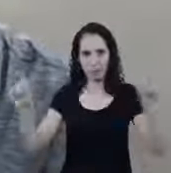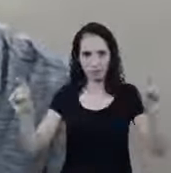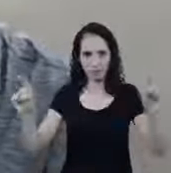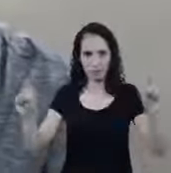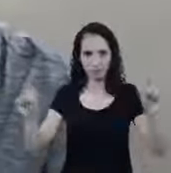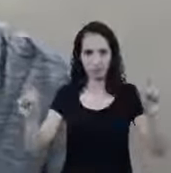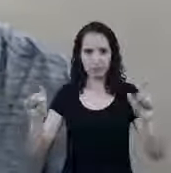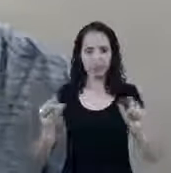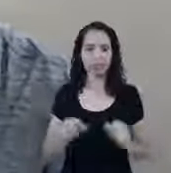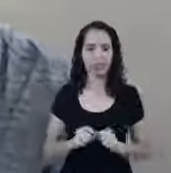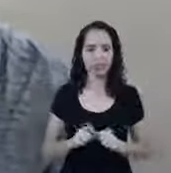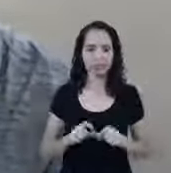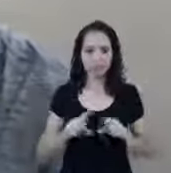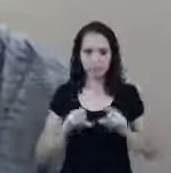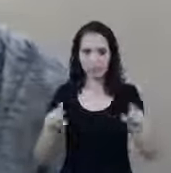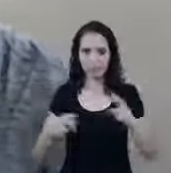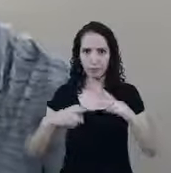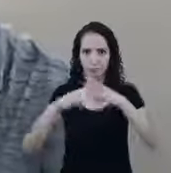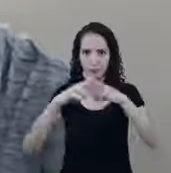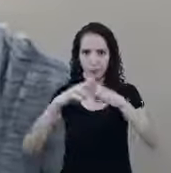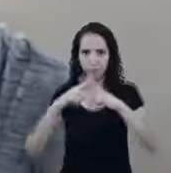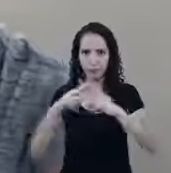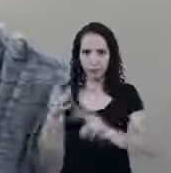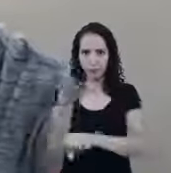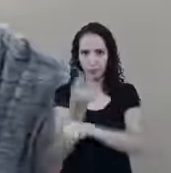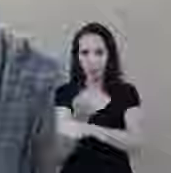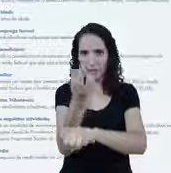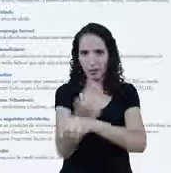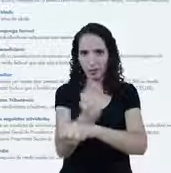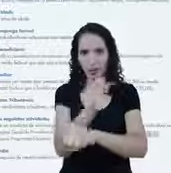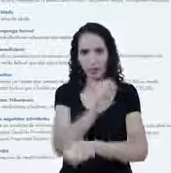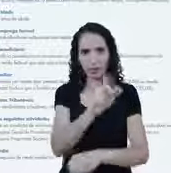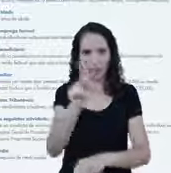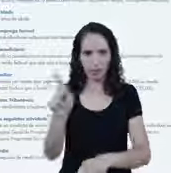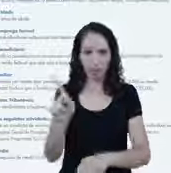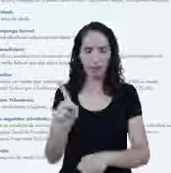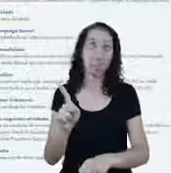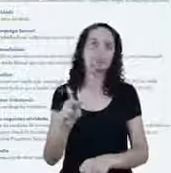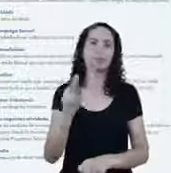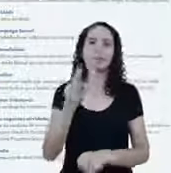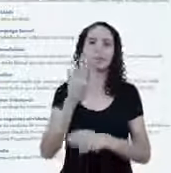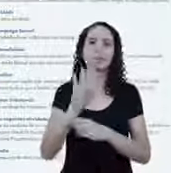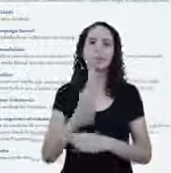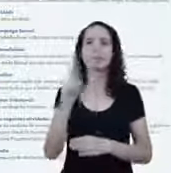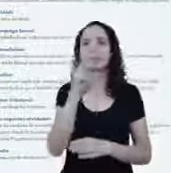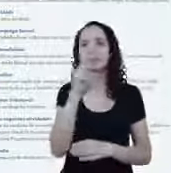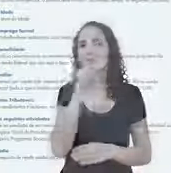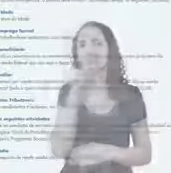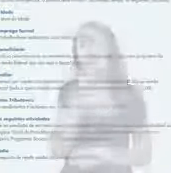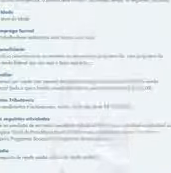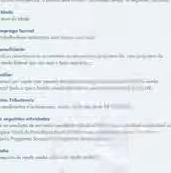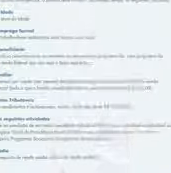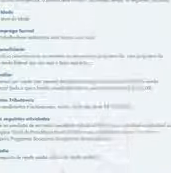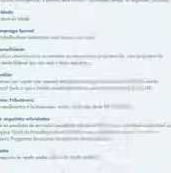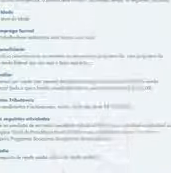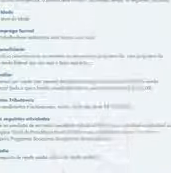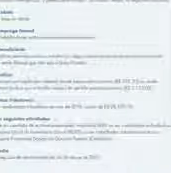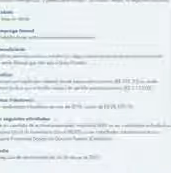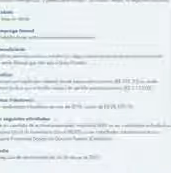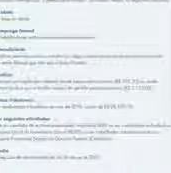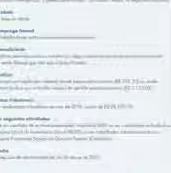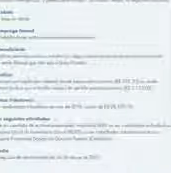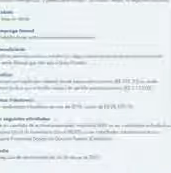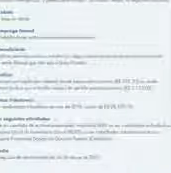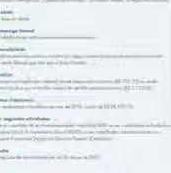Se Da caixa Do aplicativo Do auxílio emergencial Para você Entrar em contato Lá Se você